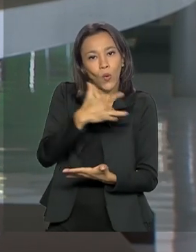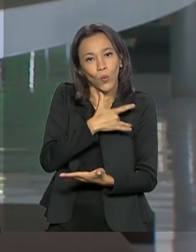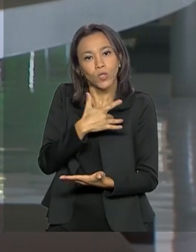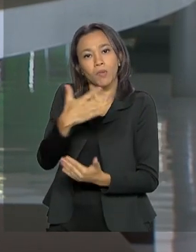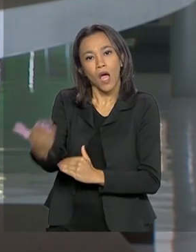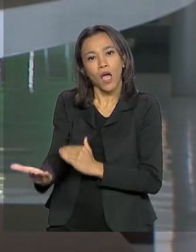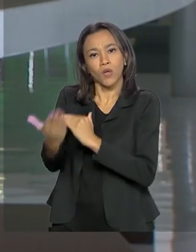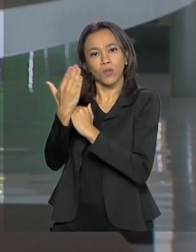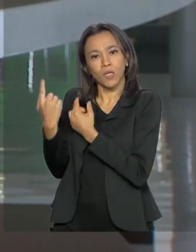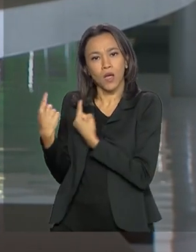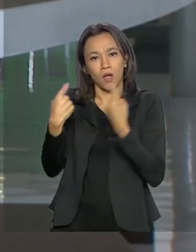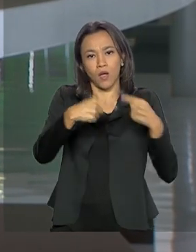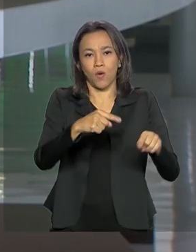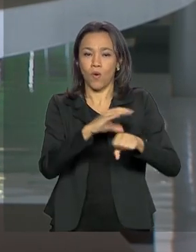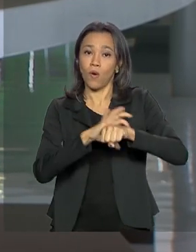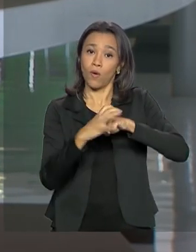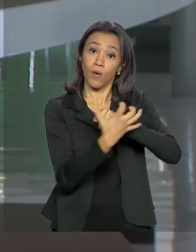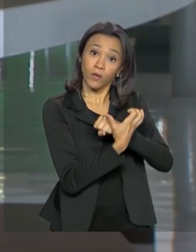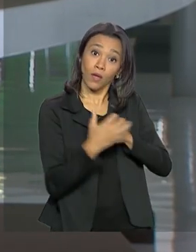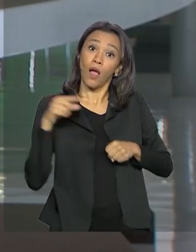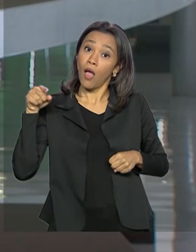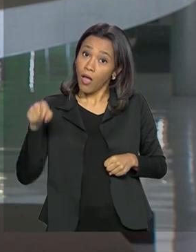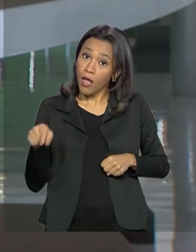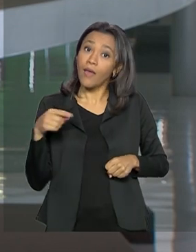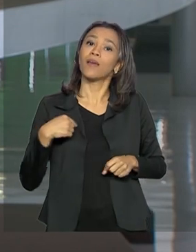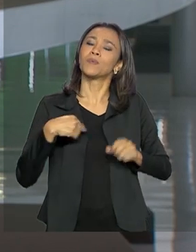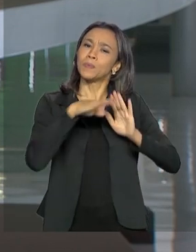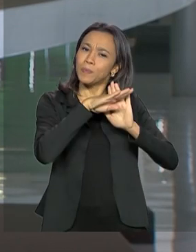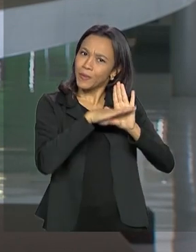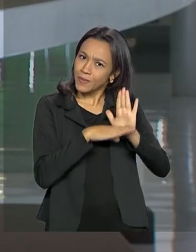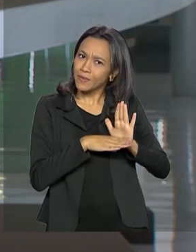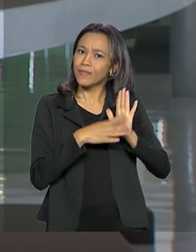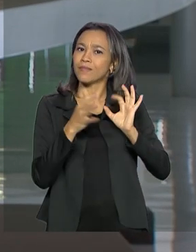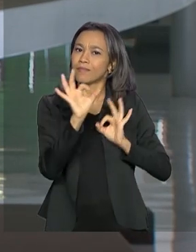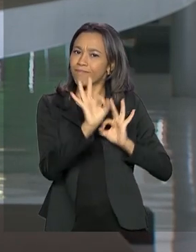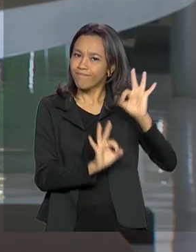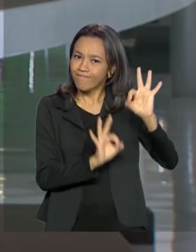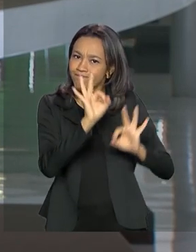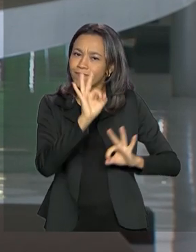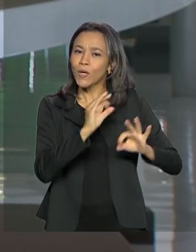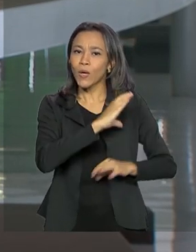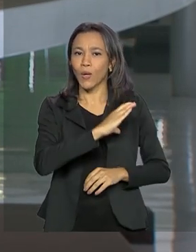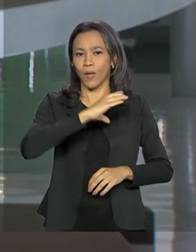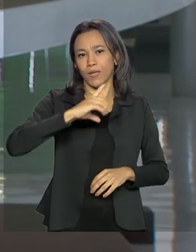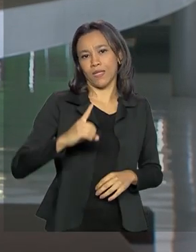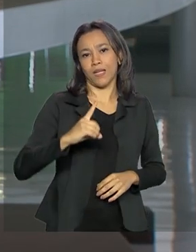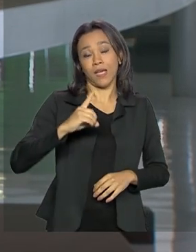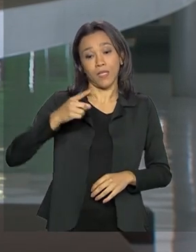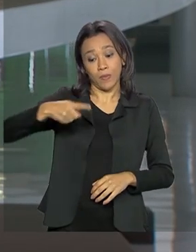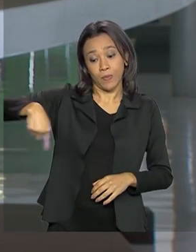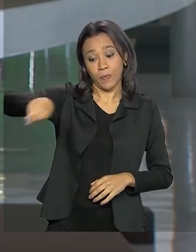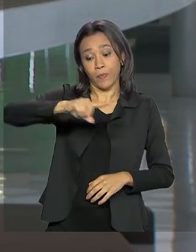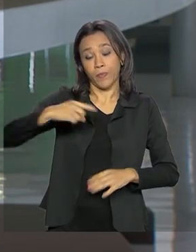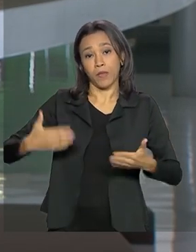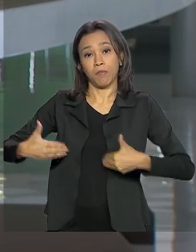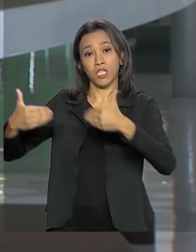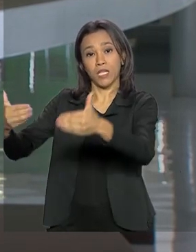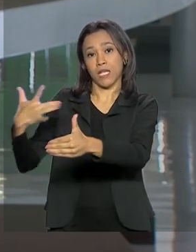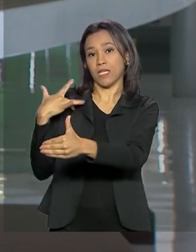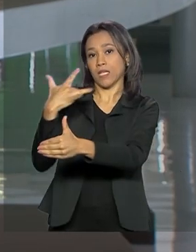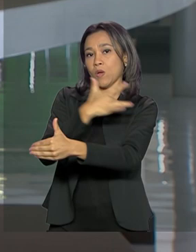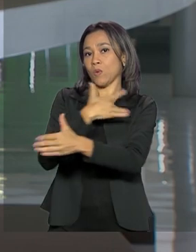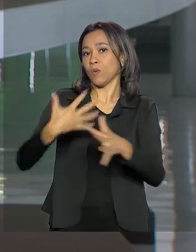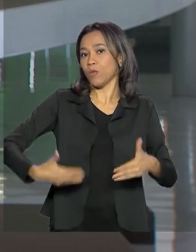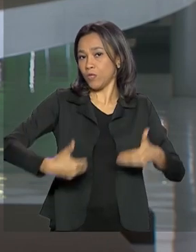iniciativa faz parte da ação O Brasil Conta Comigo e é coordenada conjuntamente pelos Ministérios da Saúde e da